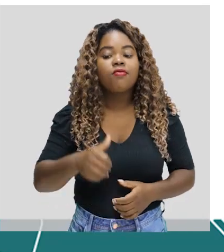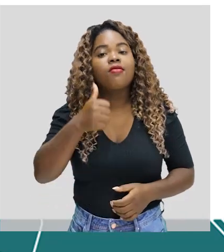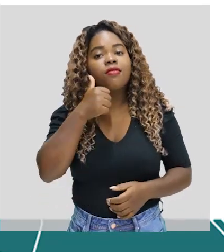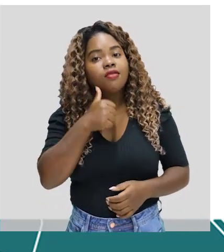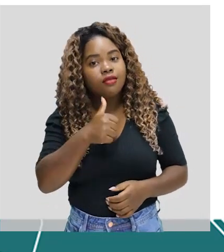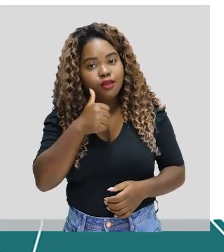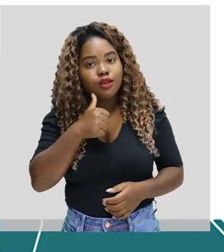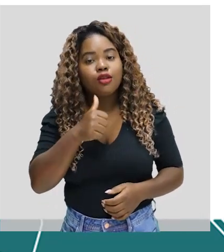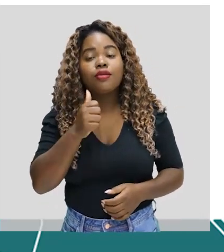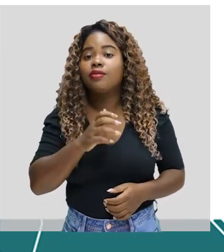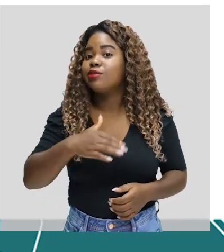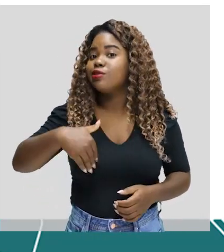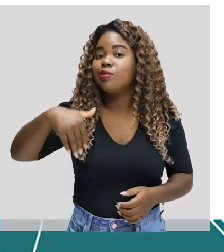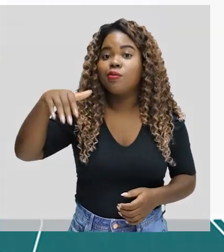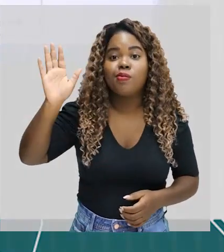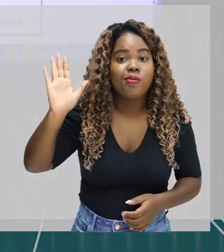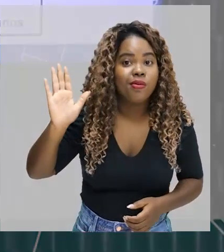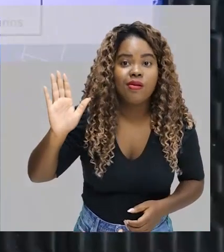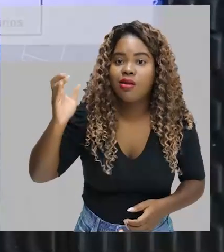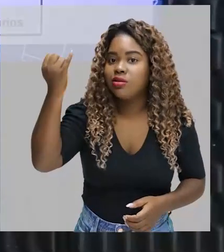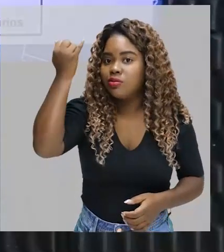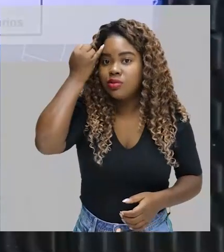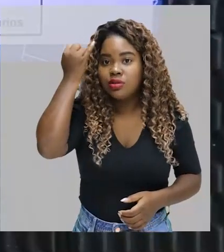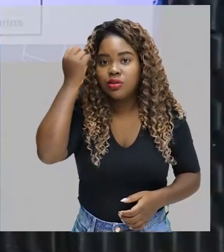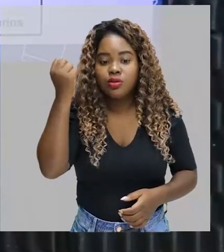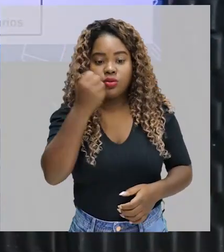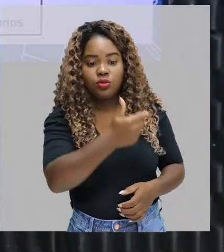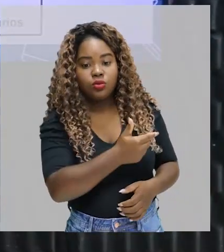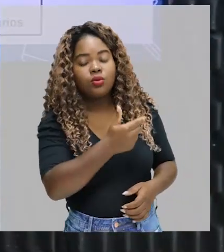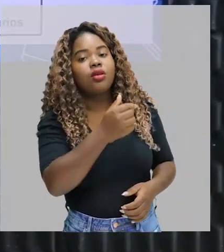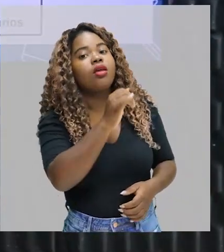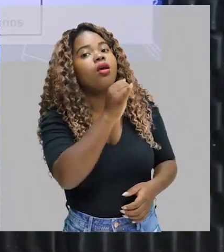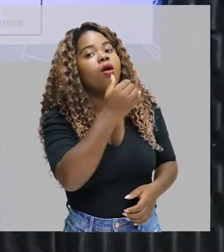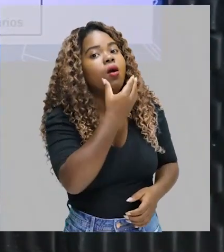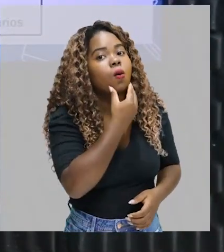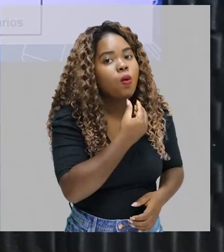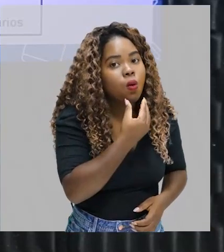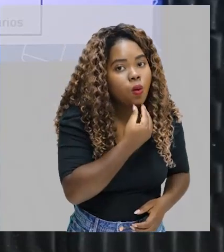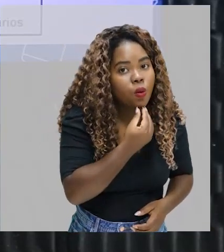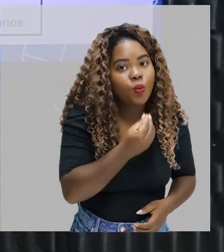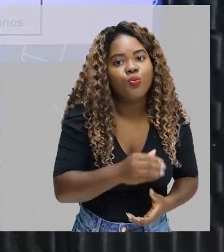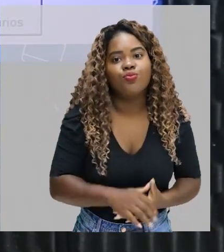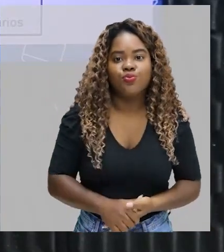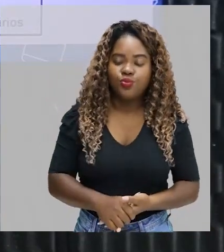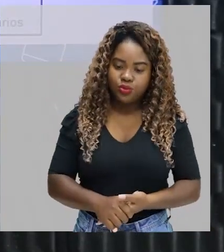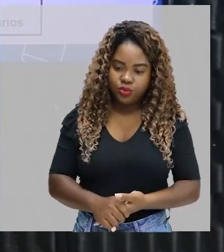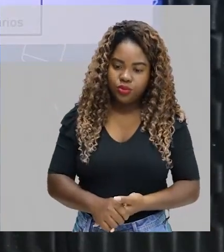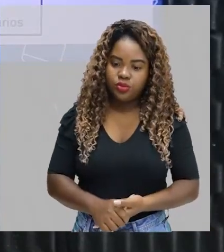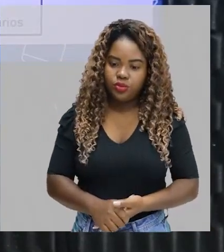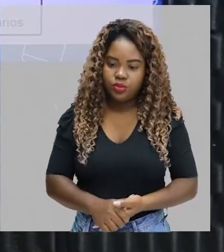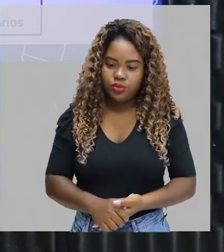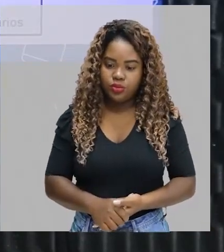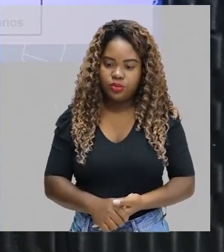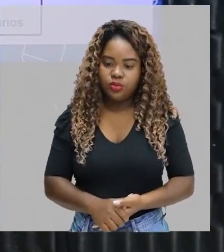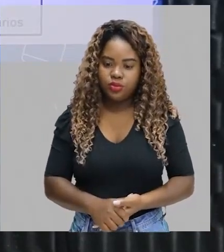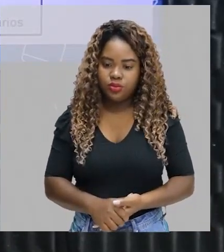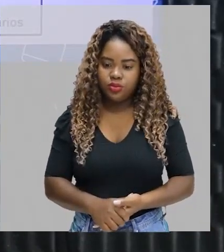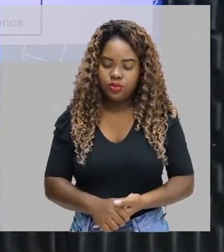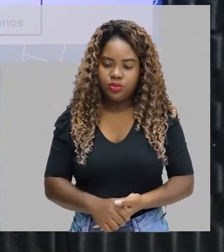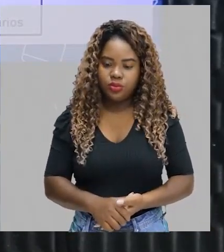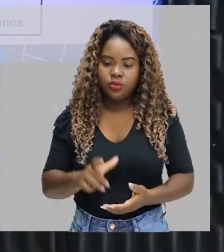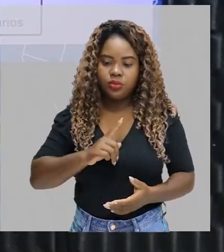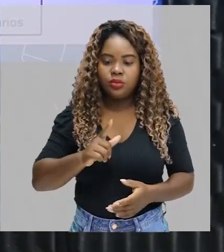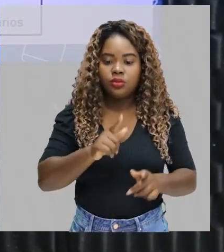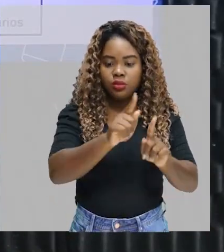mulheres são mais sedentárias do que os homens. Isso aqui vocês vão ver o gráfico que eu trouxe aqui das